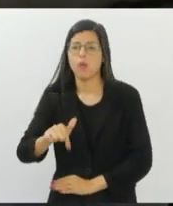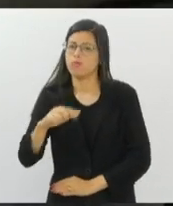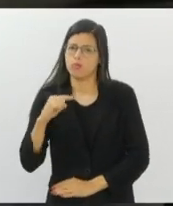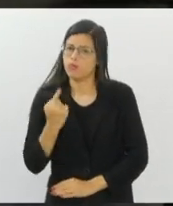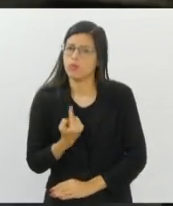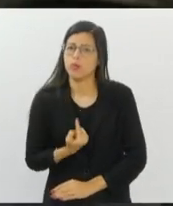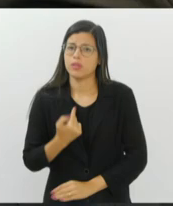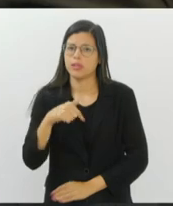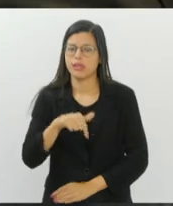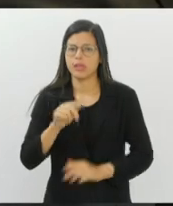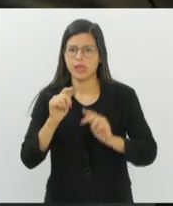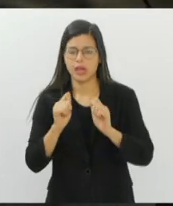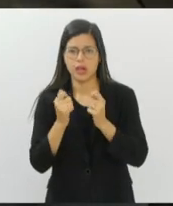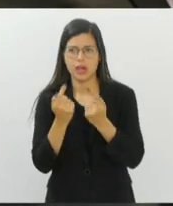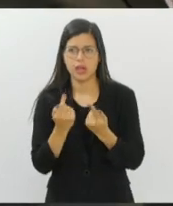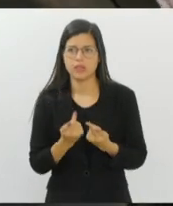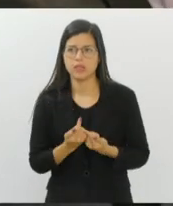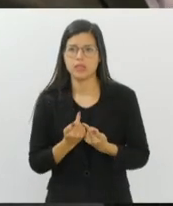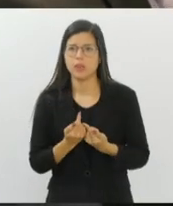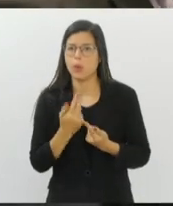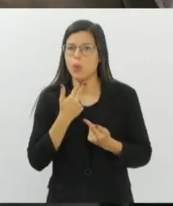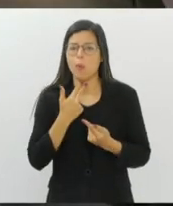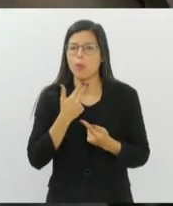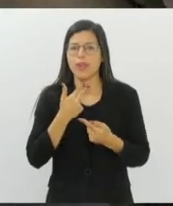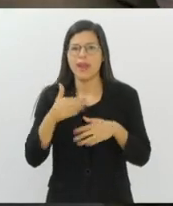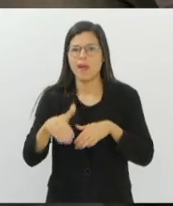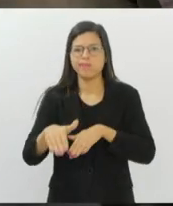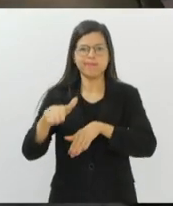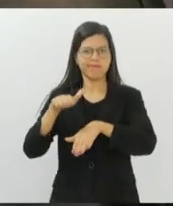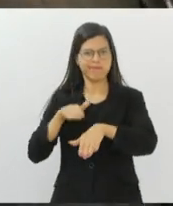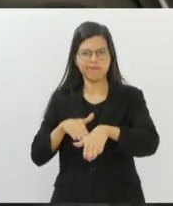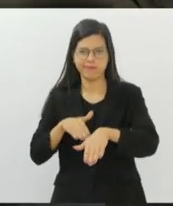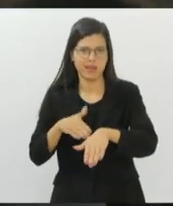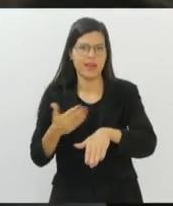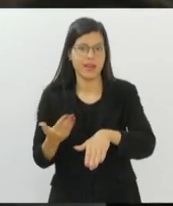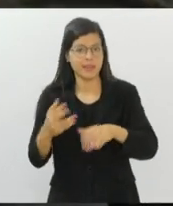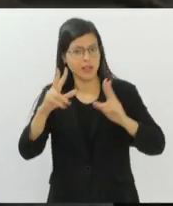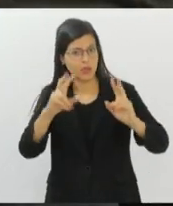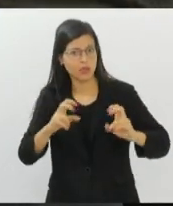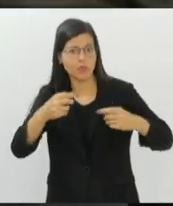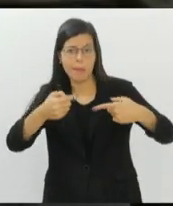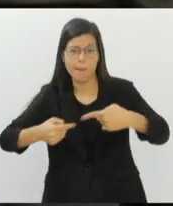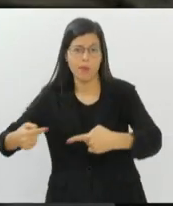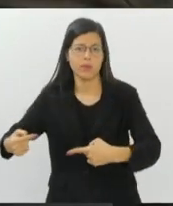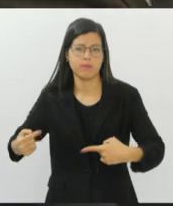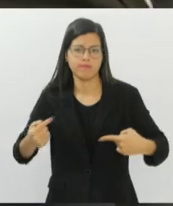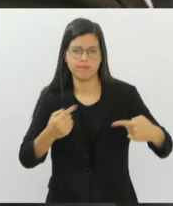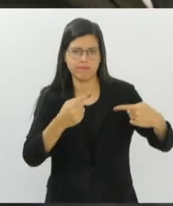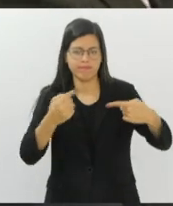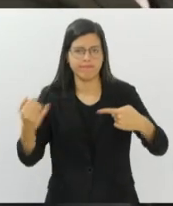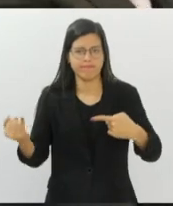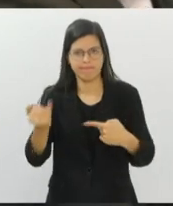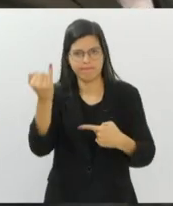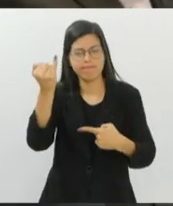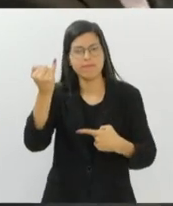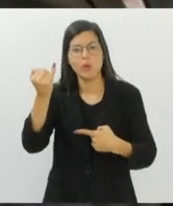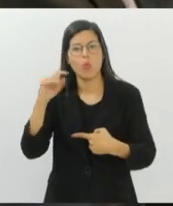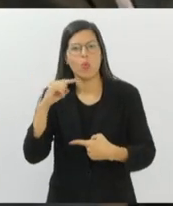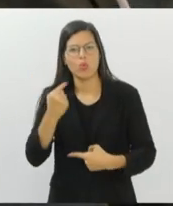ter, não poderíamos ficar de fora desse assunto tão importante. Então, o nosso presidente,